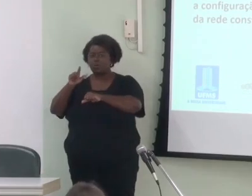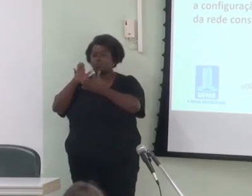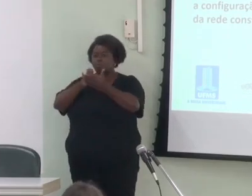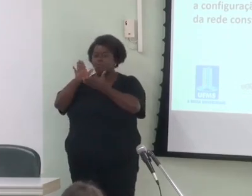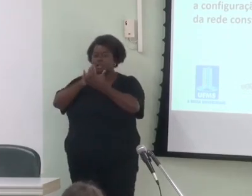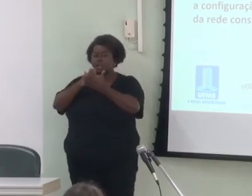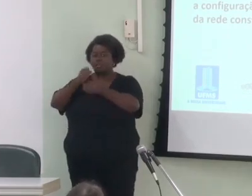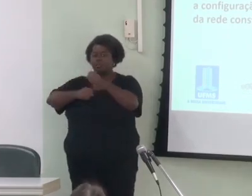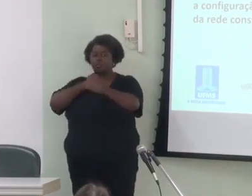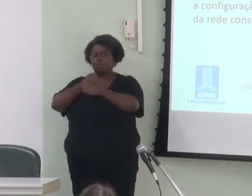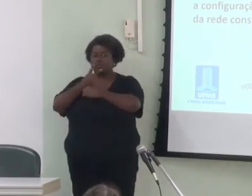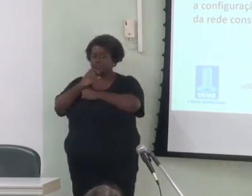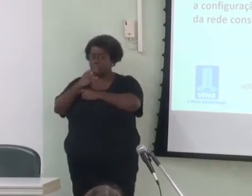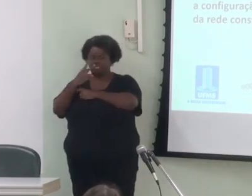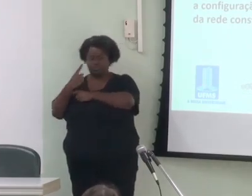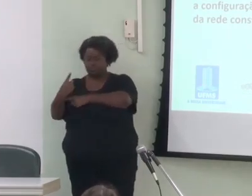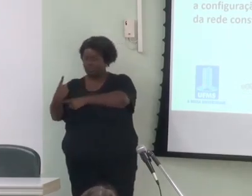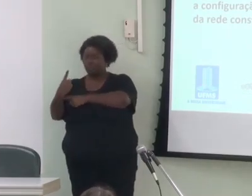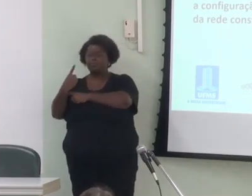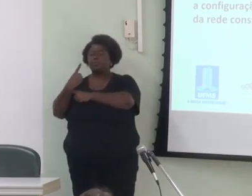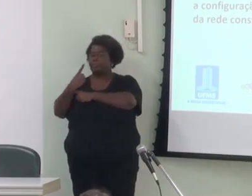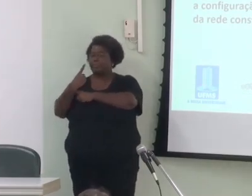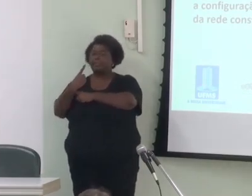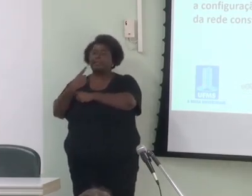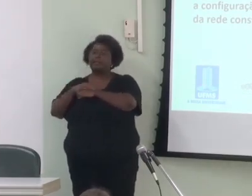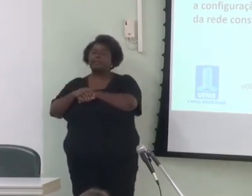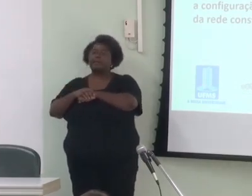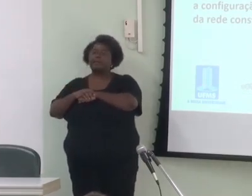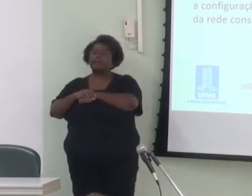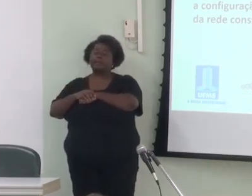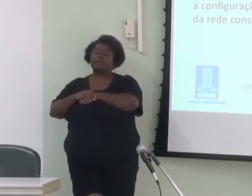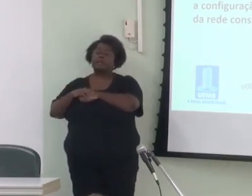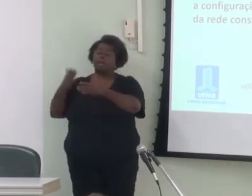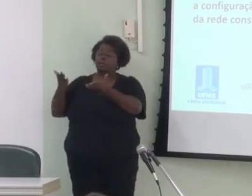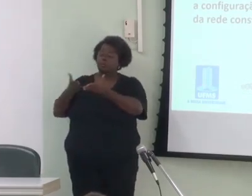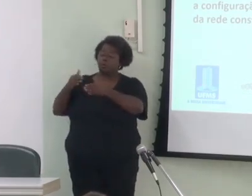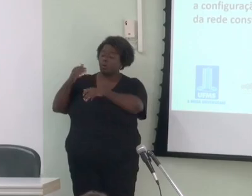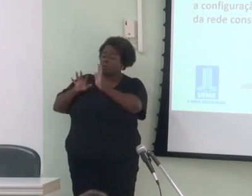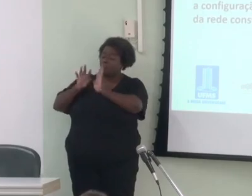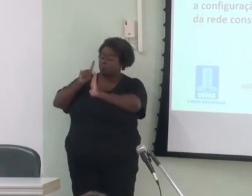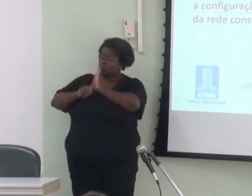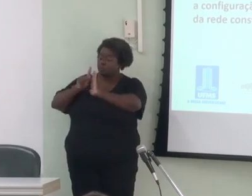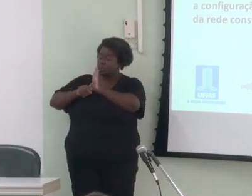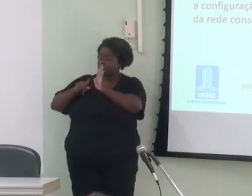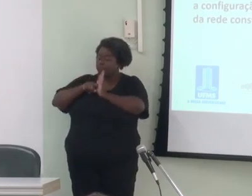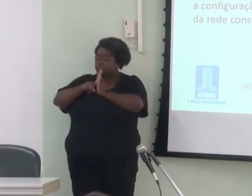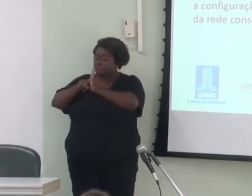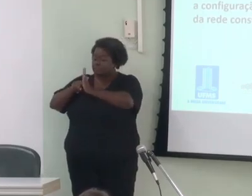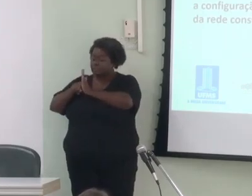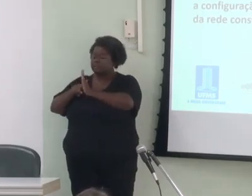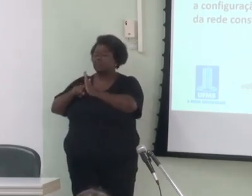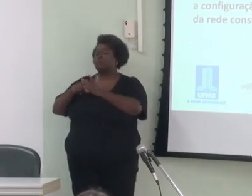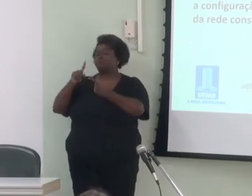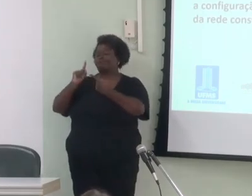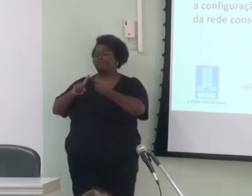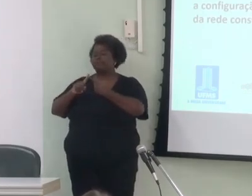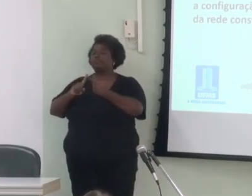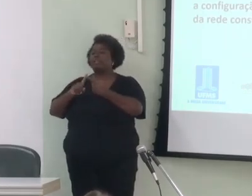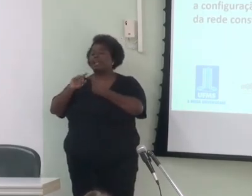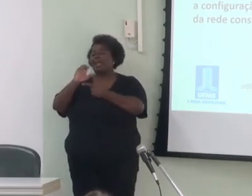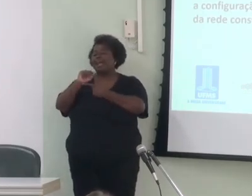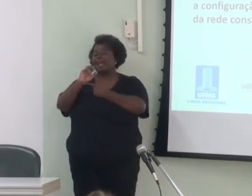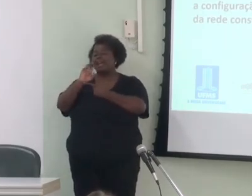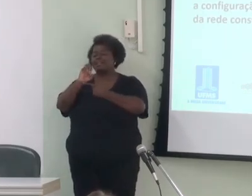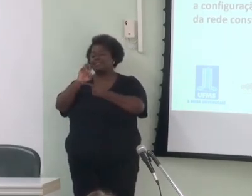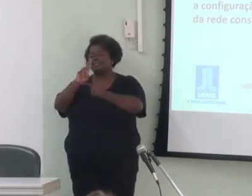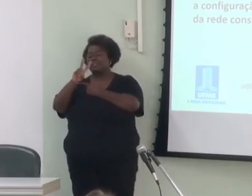2021 quanto aos atuais projetos de pesquisa destaca-se o intitulado Acervo Linguístico